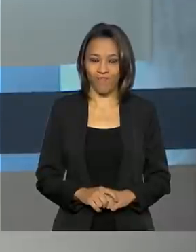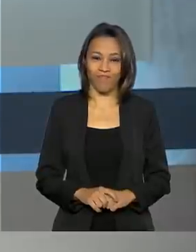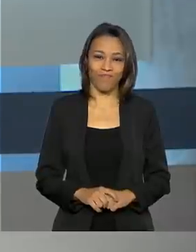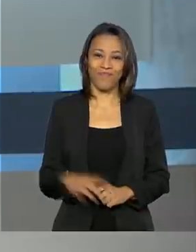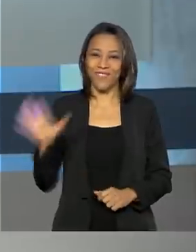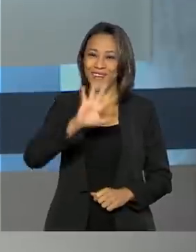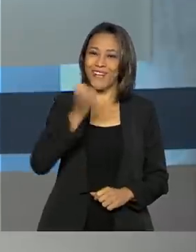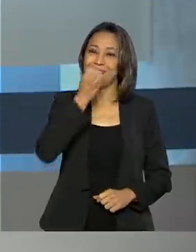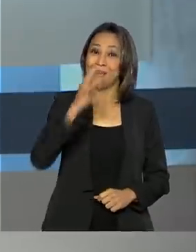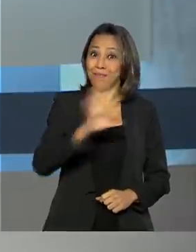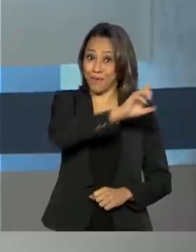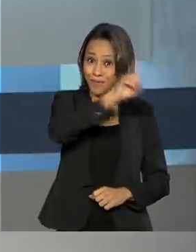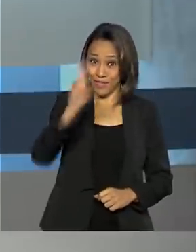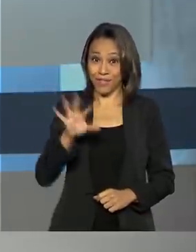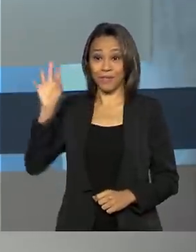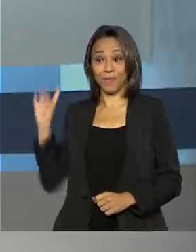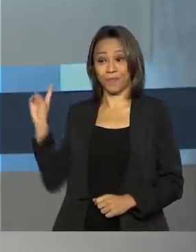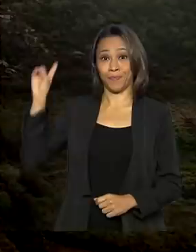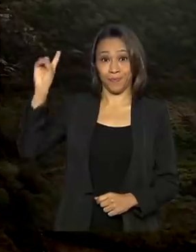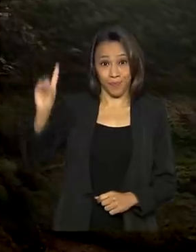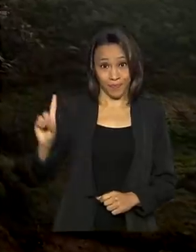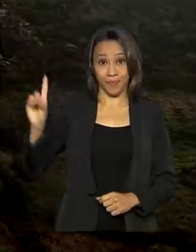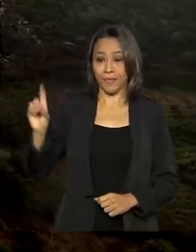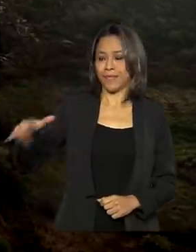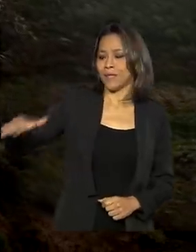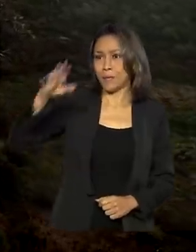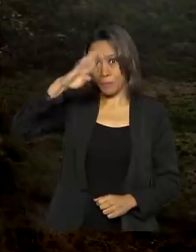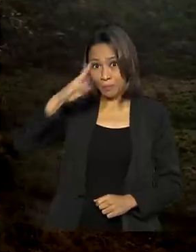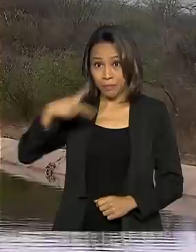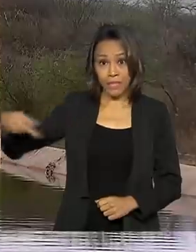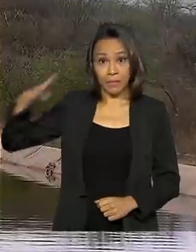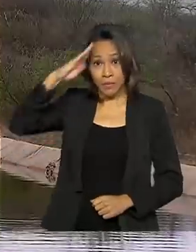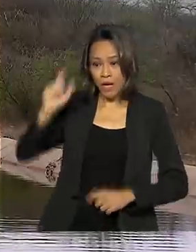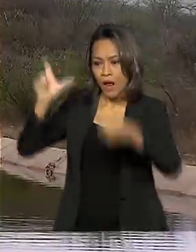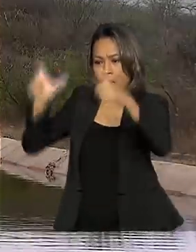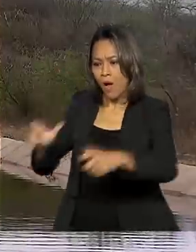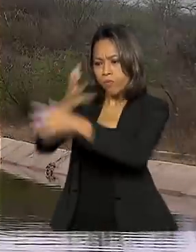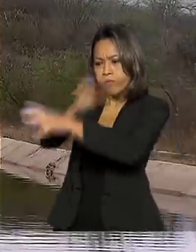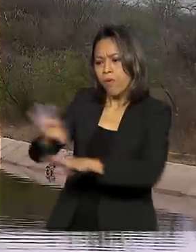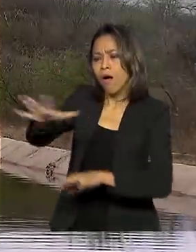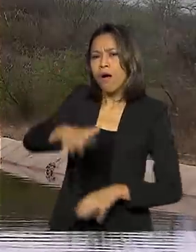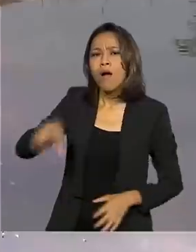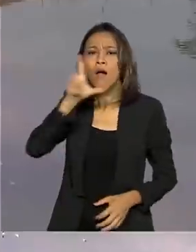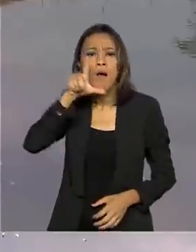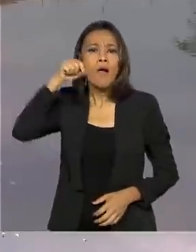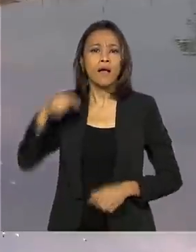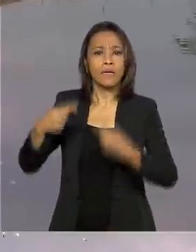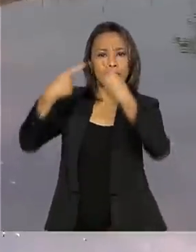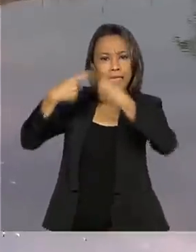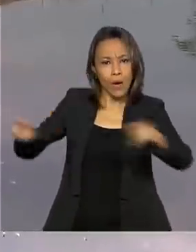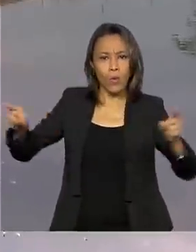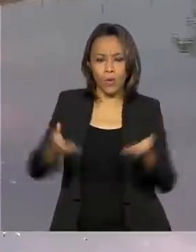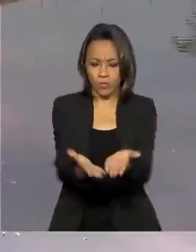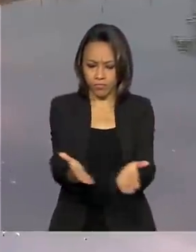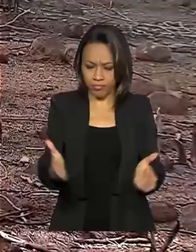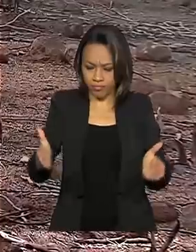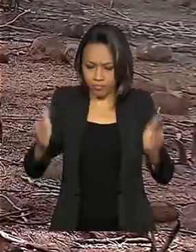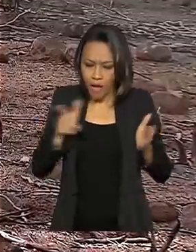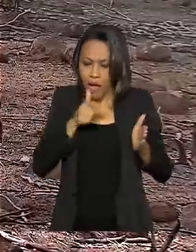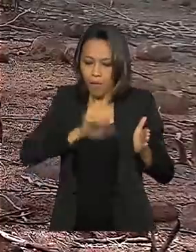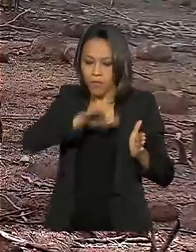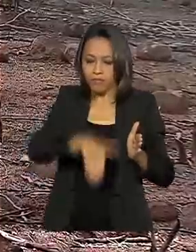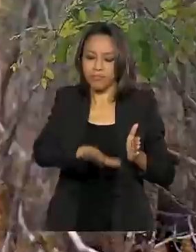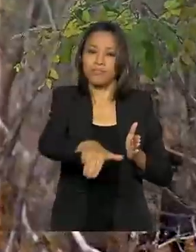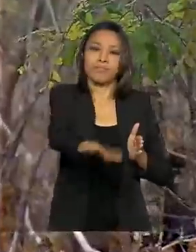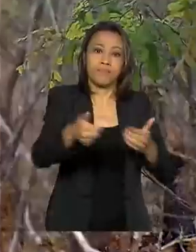Olá, bom dia. No Sertão Alagoano, o presidente Jair Bolsonaro inaugura sistema de abastecimento de água que vai